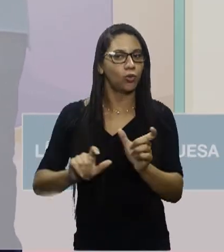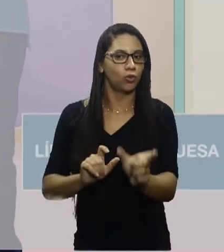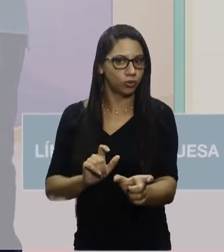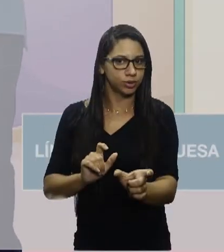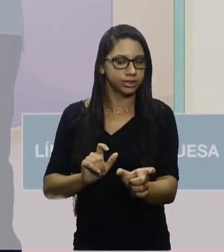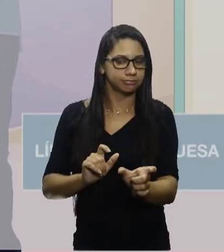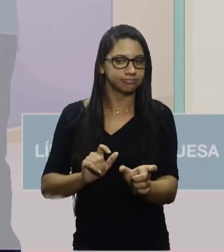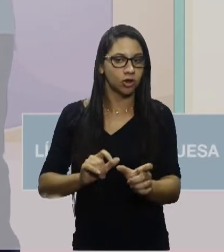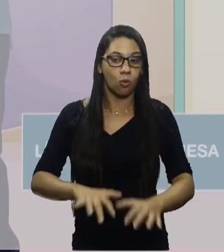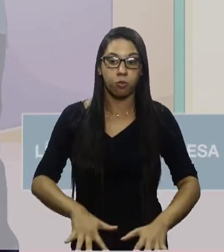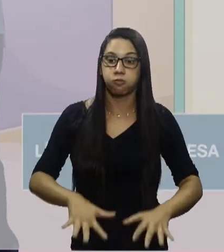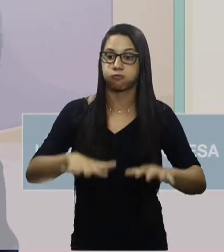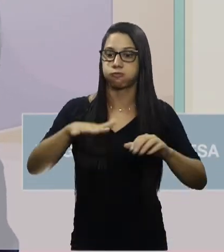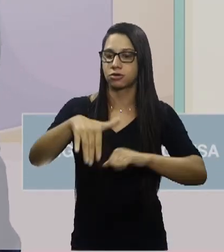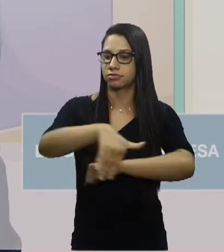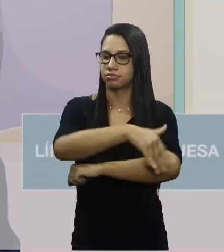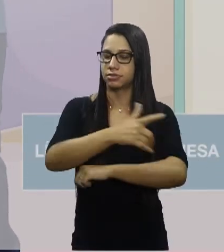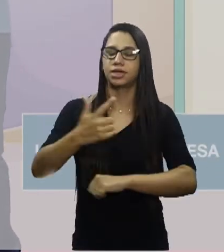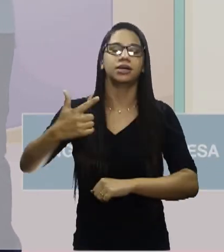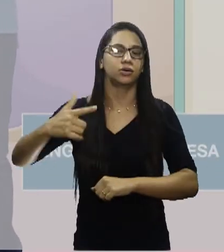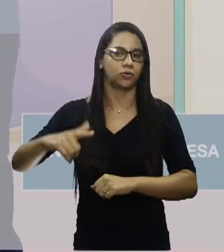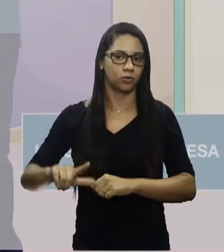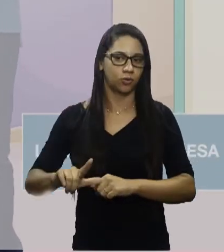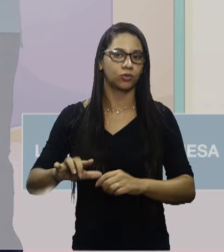Alagou ruas, uma outra oração.